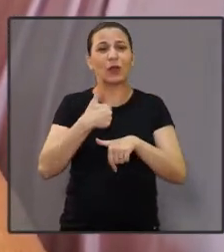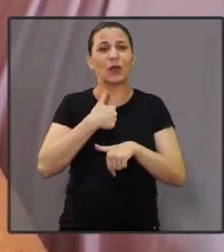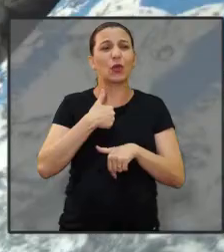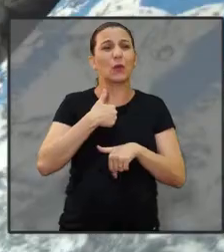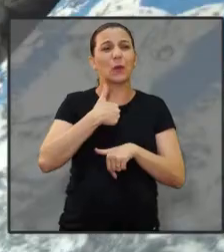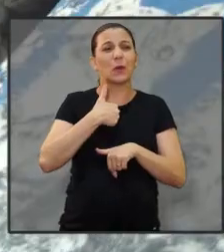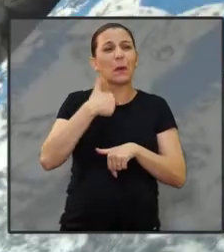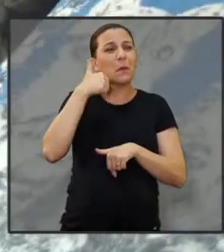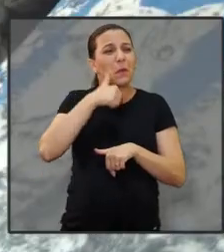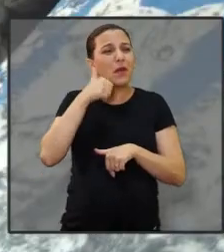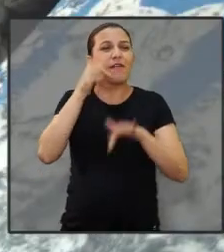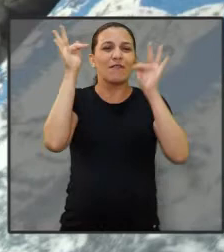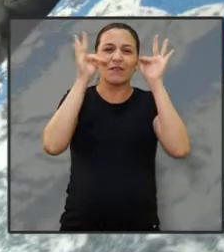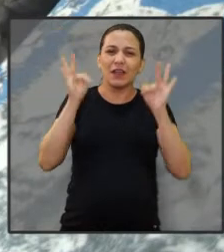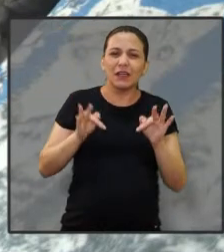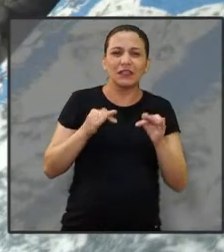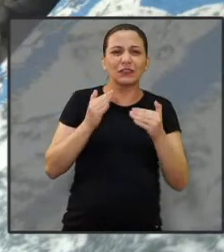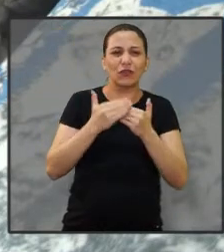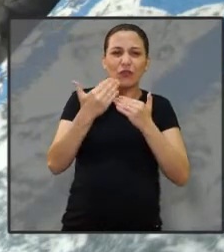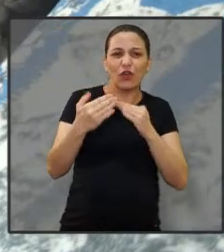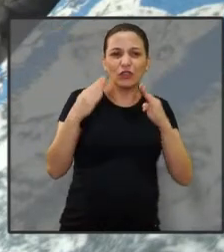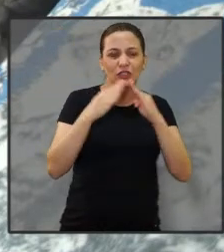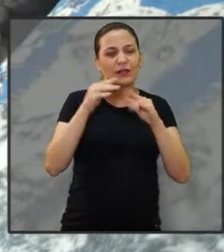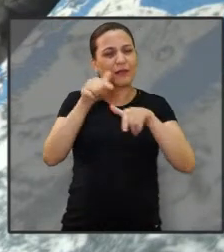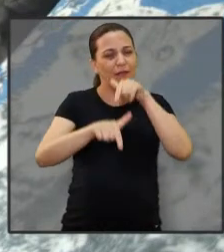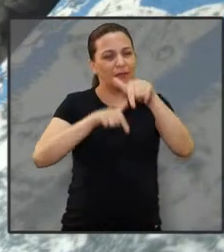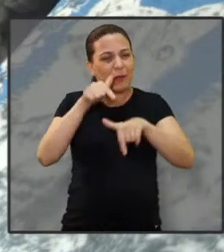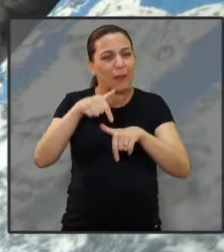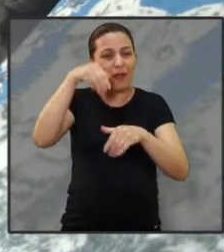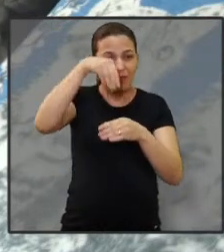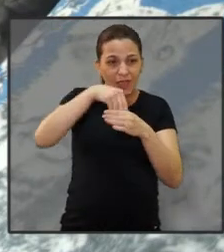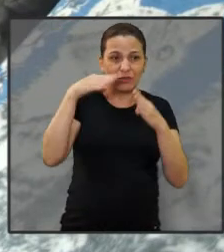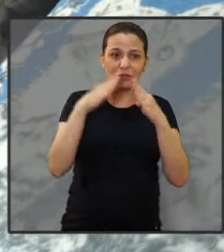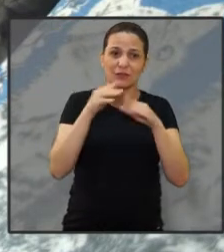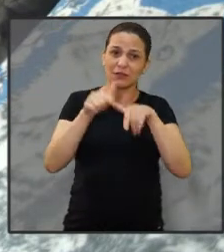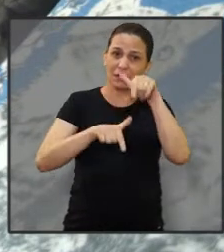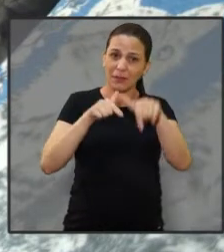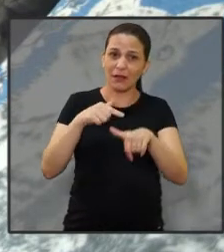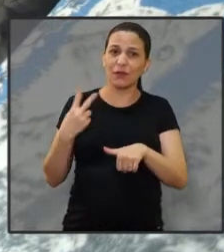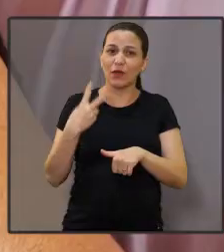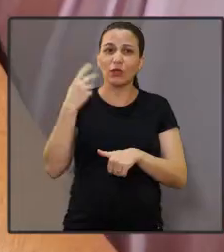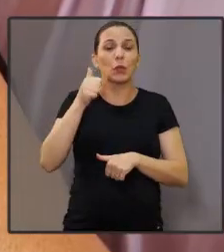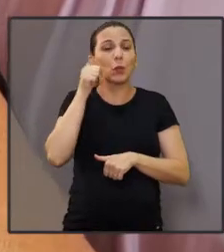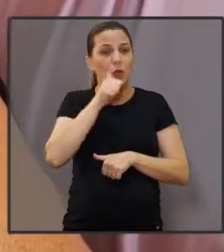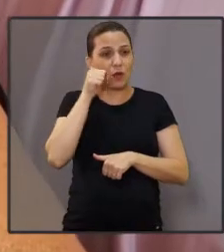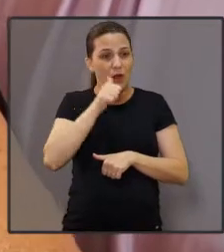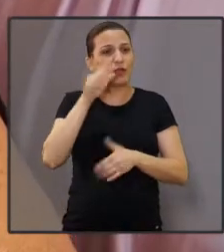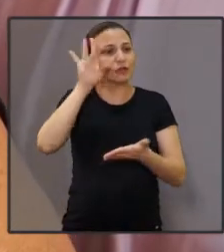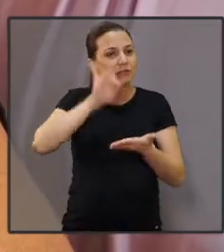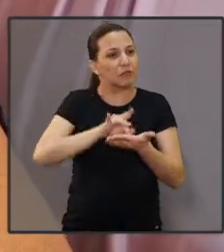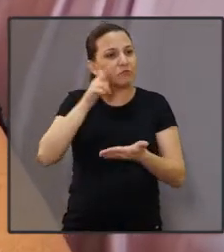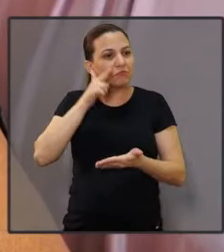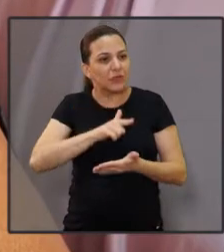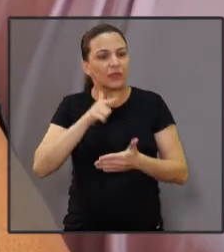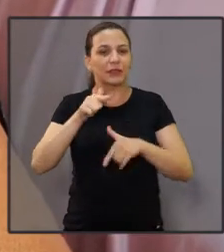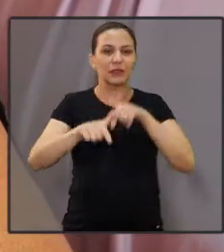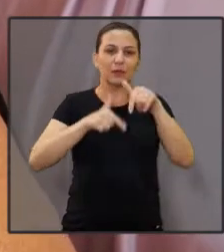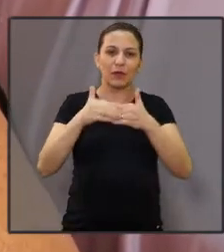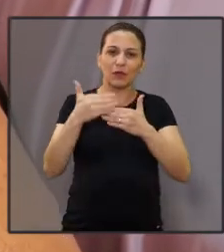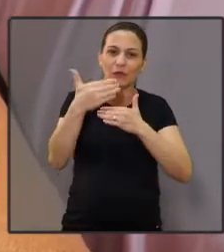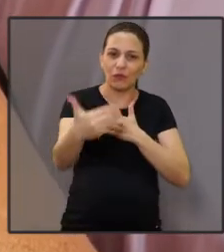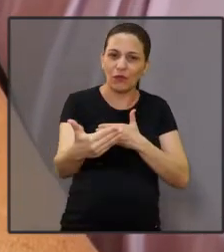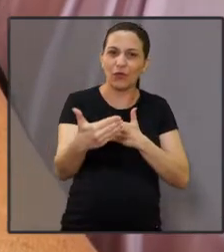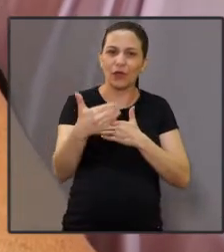emprego. Ser aquela lourde feliz, trabalhadeira. Trabalhar fora, vir em casa trabalhar. Então, valorizo muito essas mulheres que